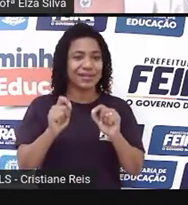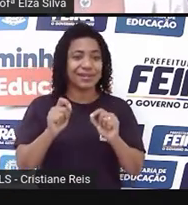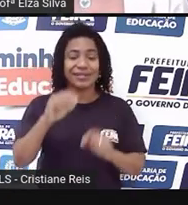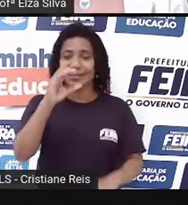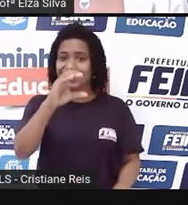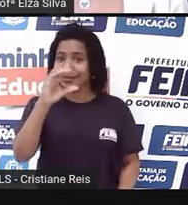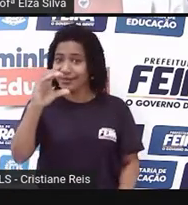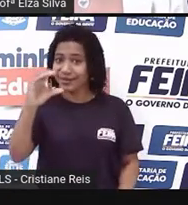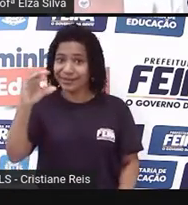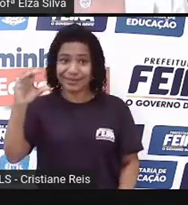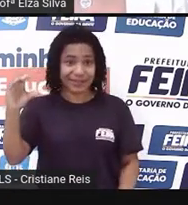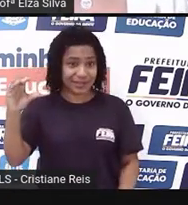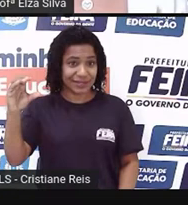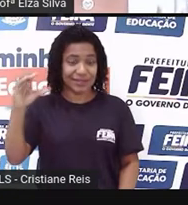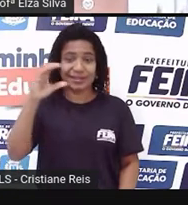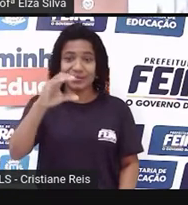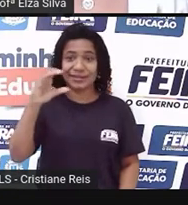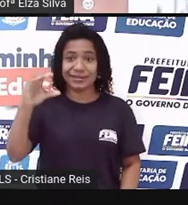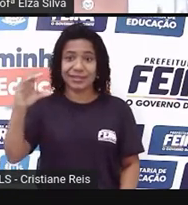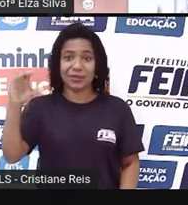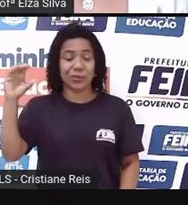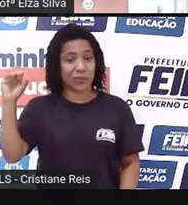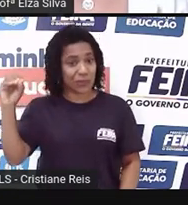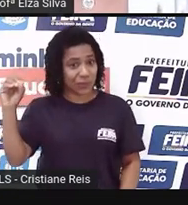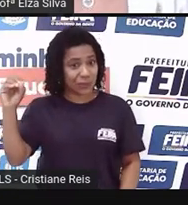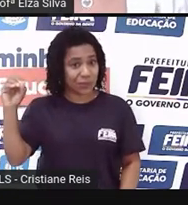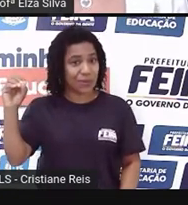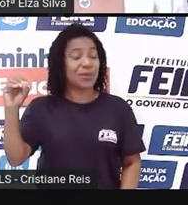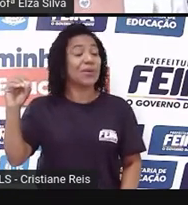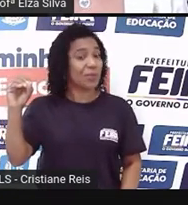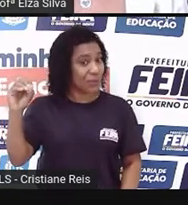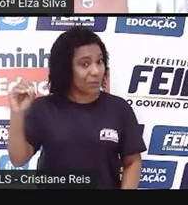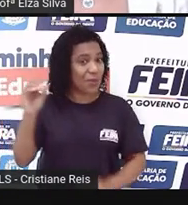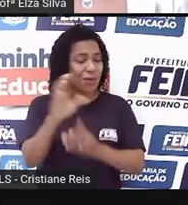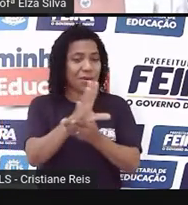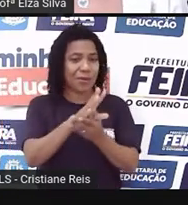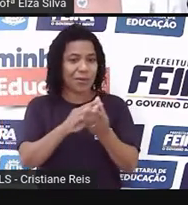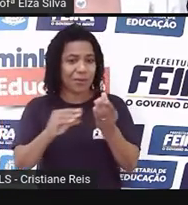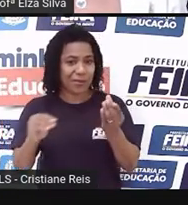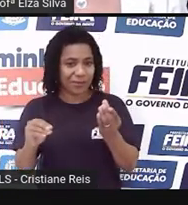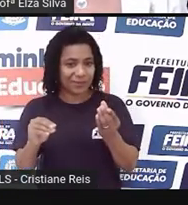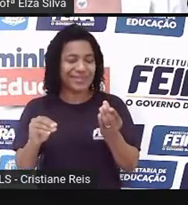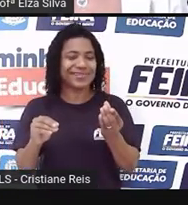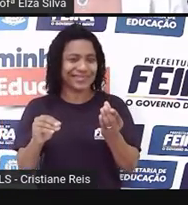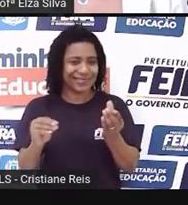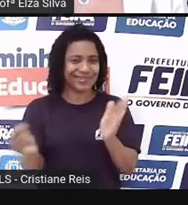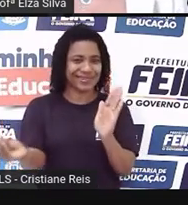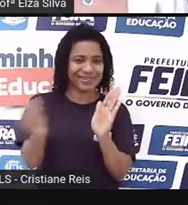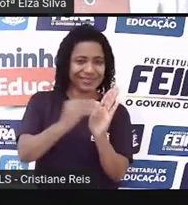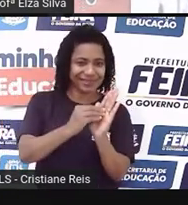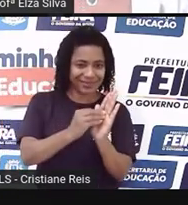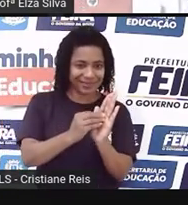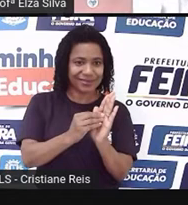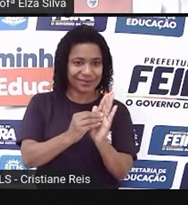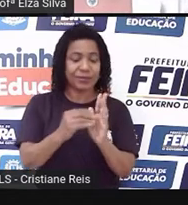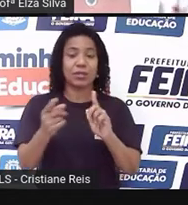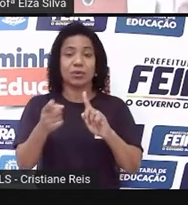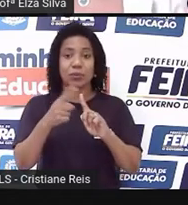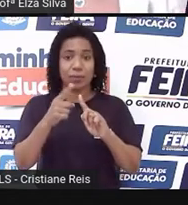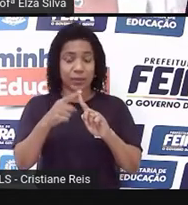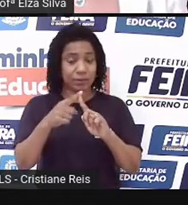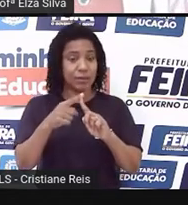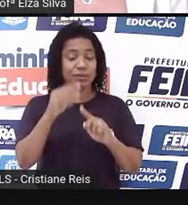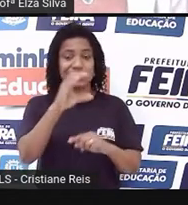Se, se, ou com cópia oculta. Ou seja, no primeiro caso, você pode inserir